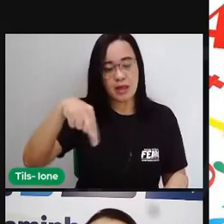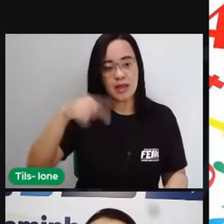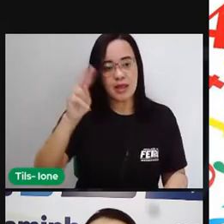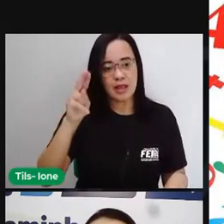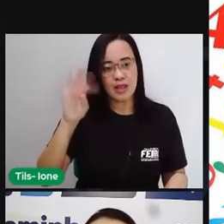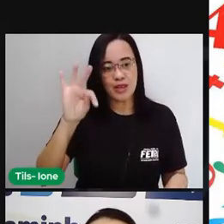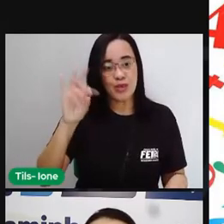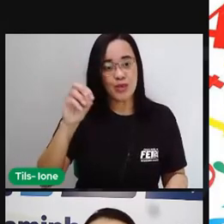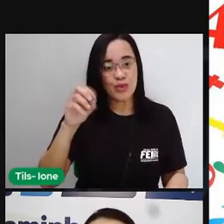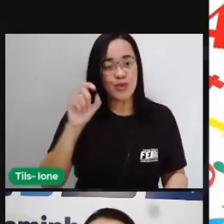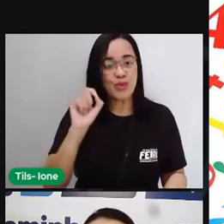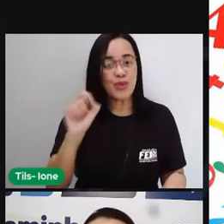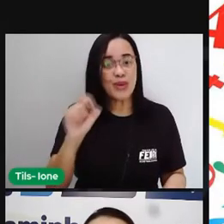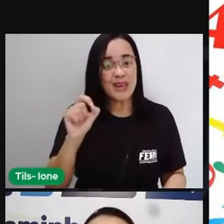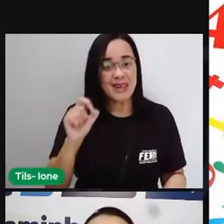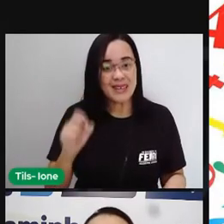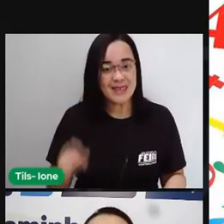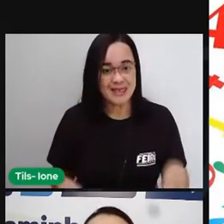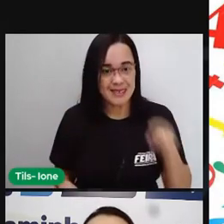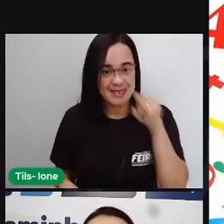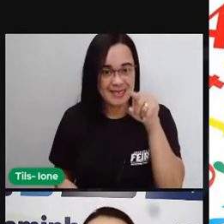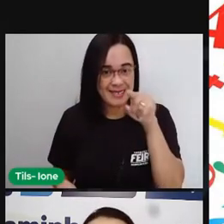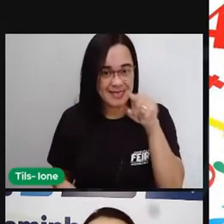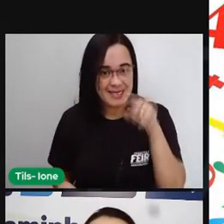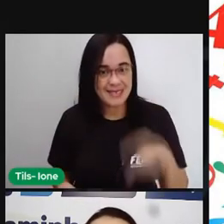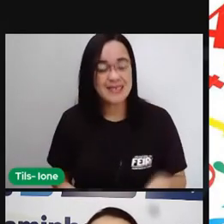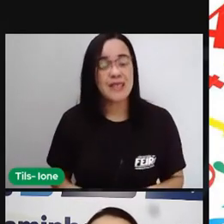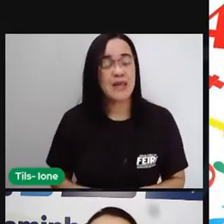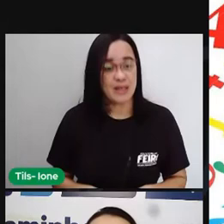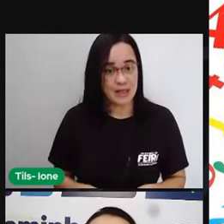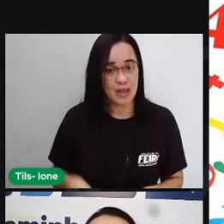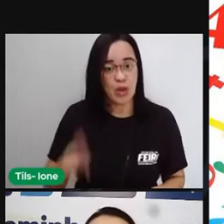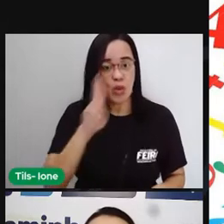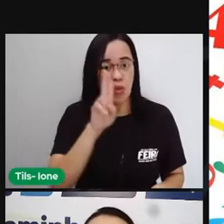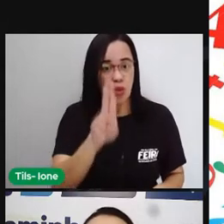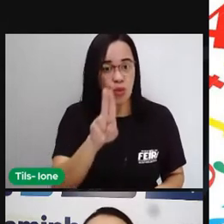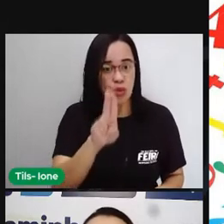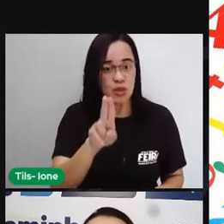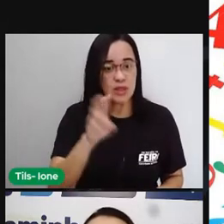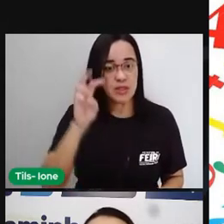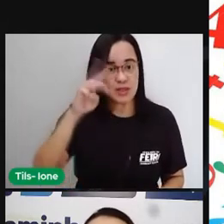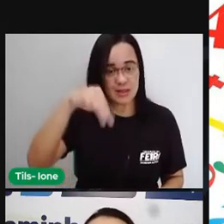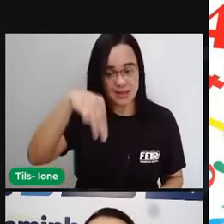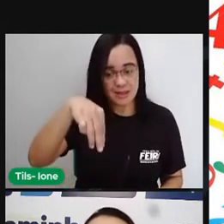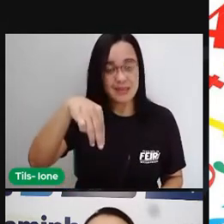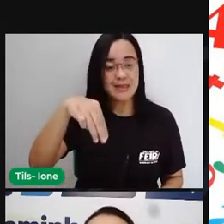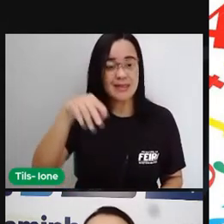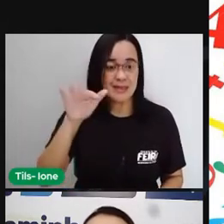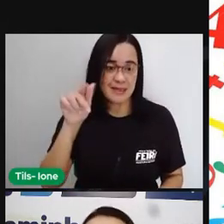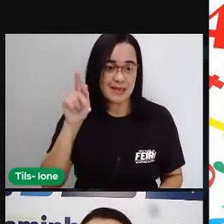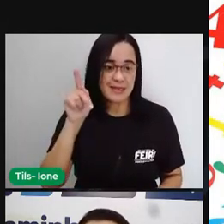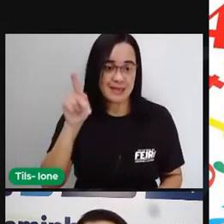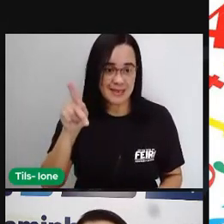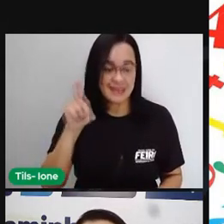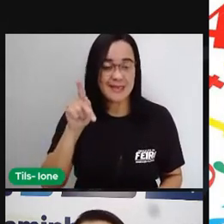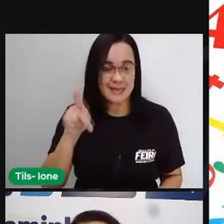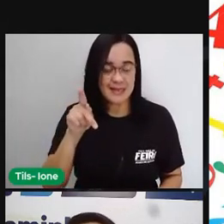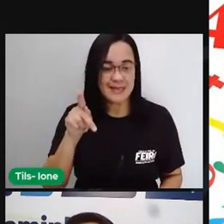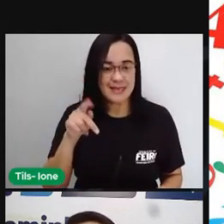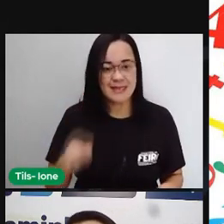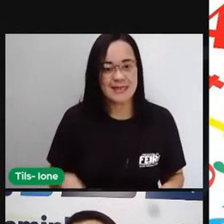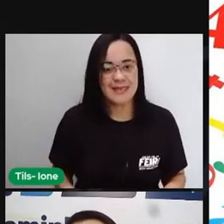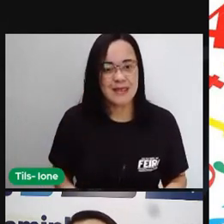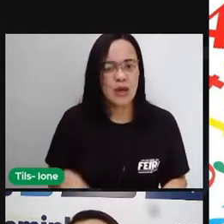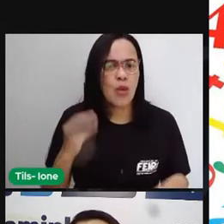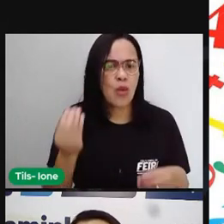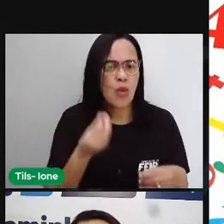Olha só o que foi que o menino respondeu, ó. Claro, minutos são unidades de medida de tempo. A gente